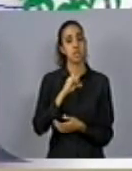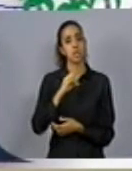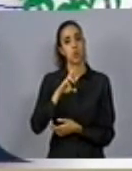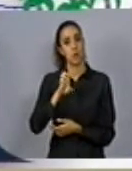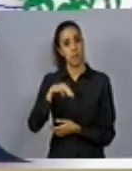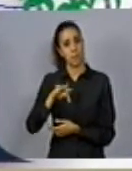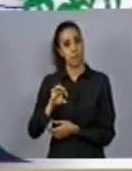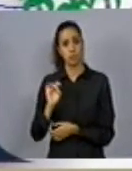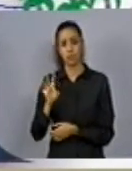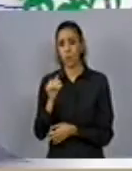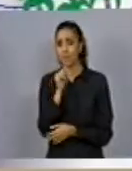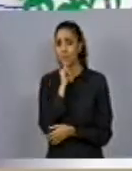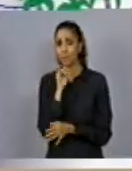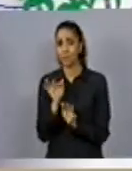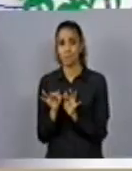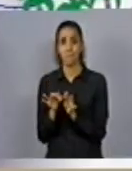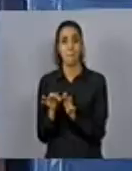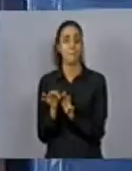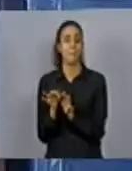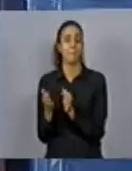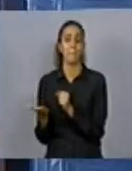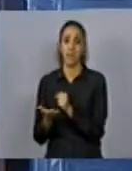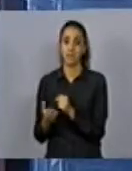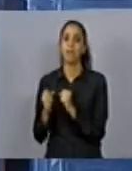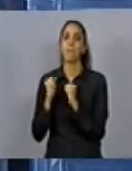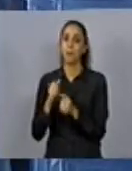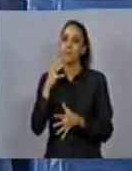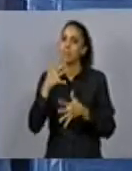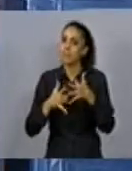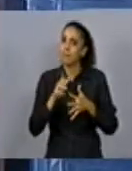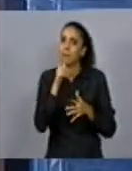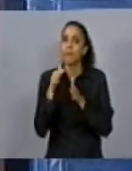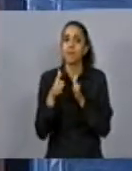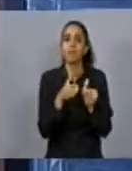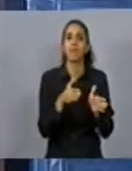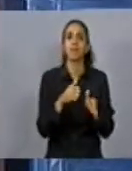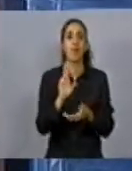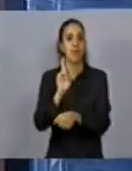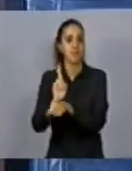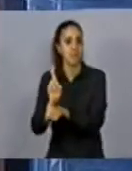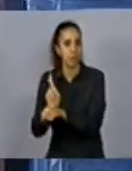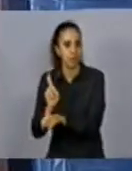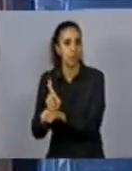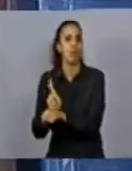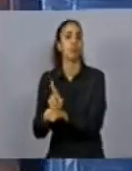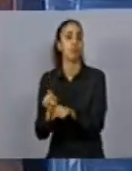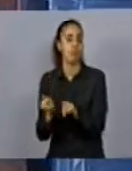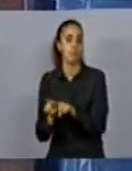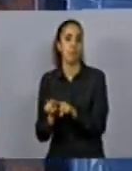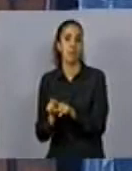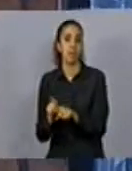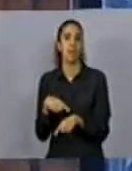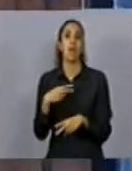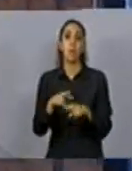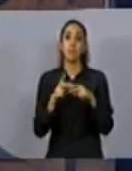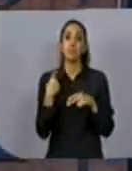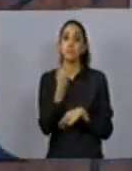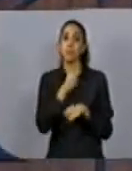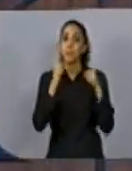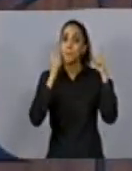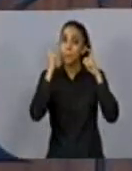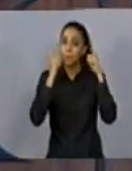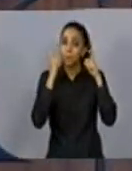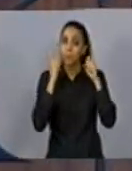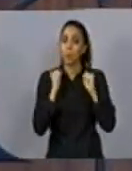dos exemplos que pode prejudicar os rios, os reservatórios, e, acima de tudo, nos preocupa o